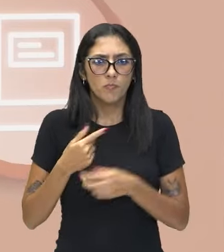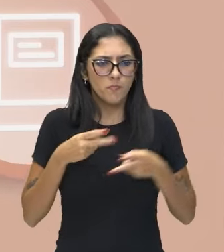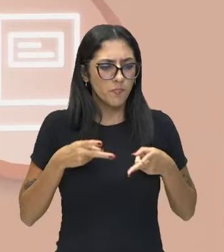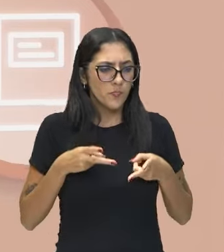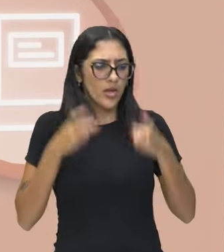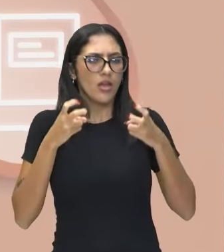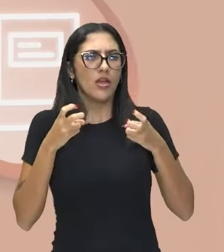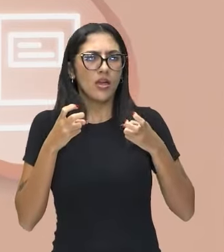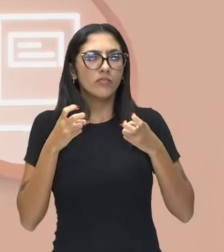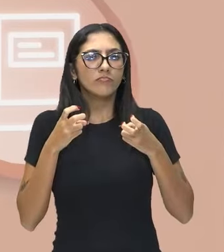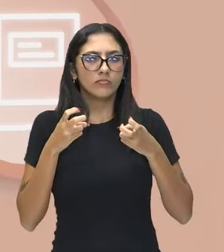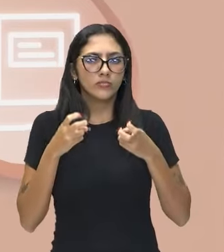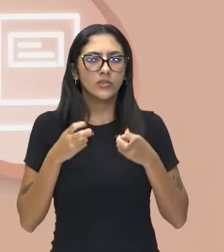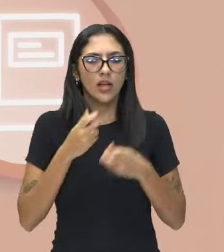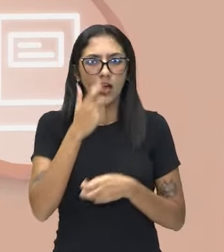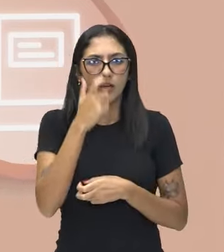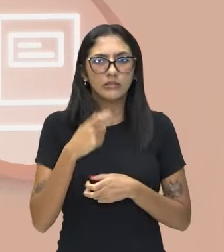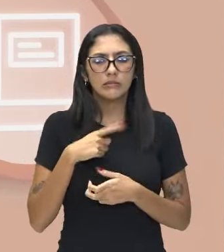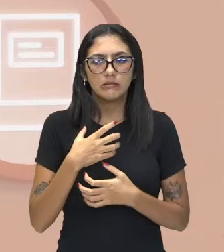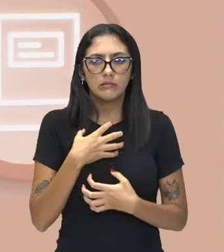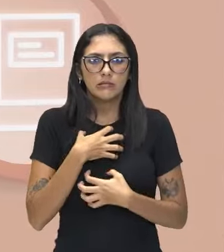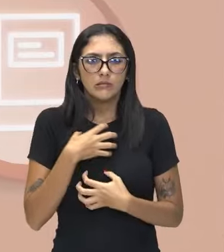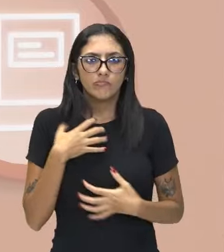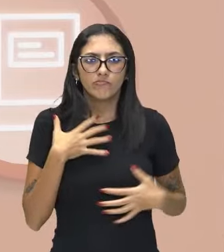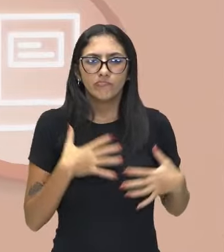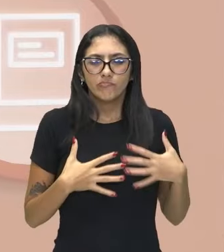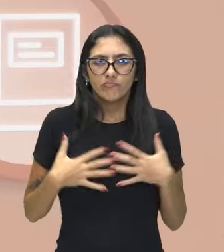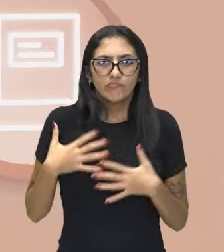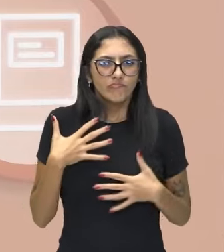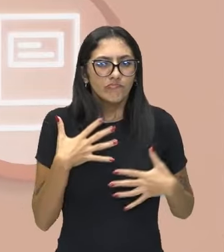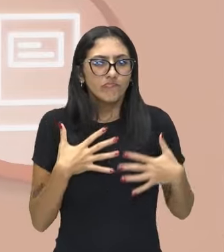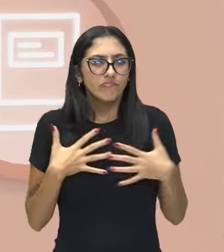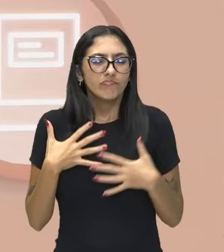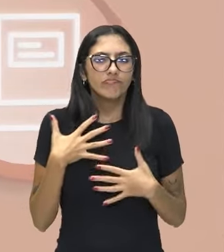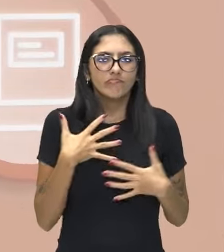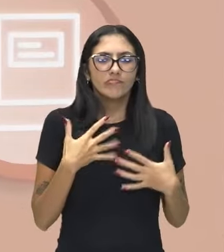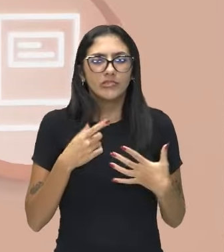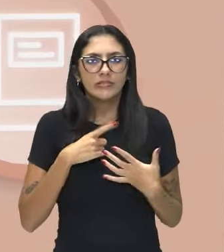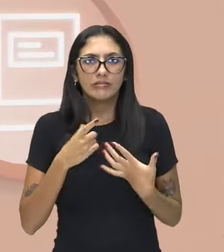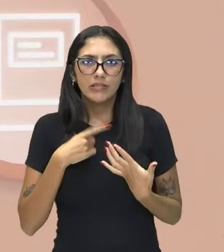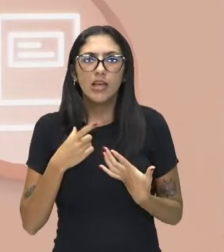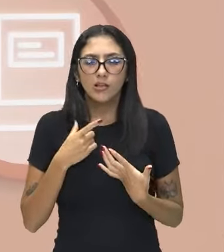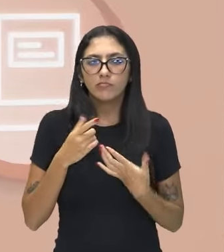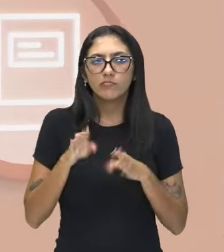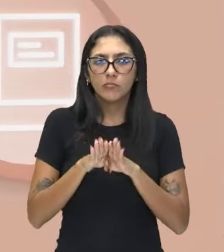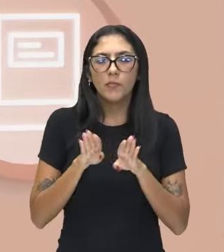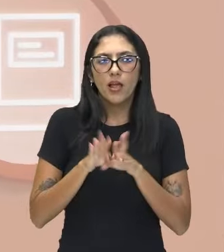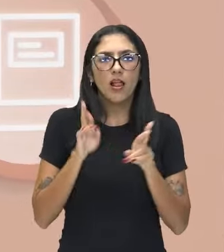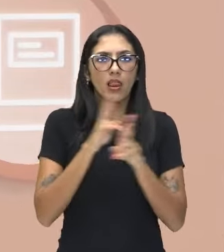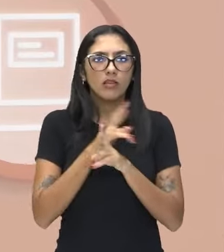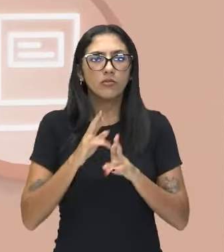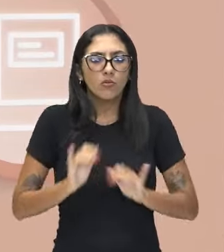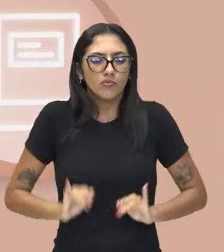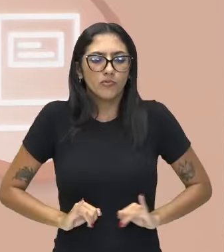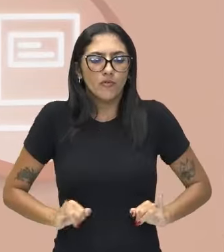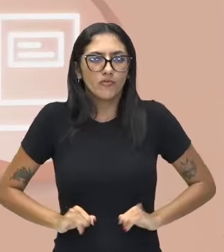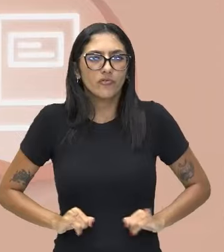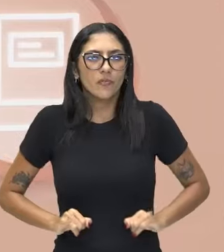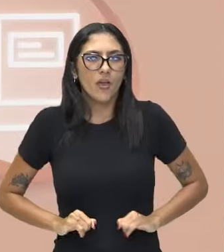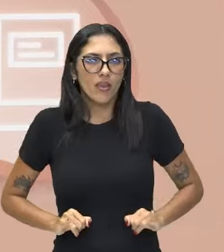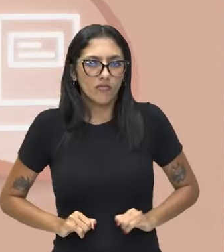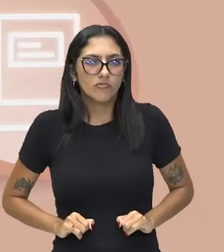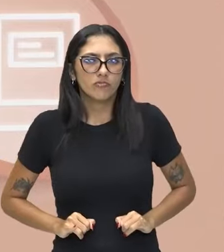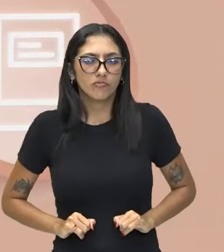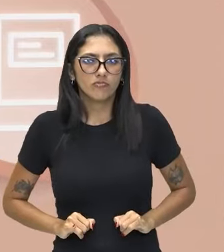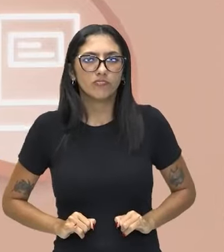que ele vai dizer, é uma angústia isso daí, faz parte do sofrimento humano isso daí, é bom sofrer.